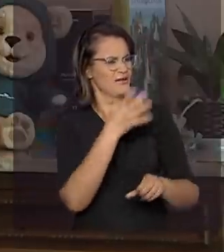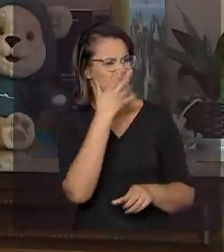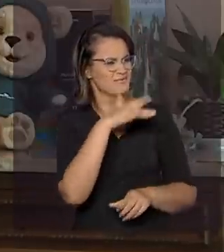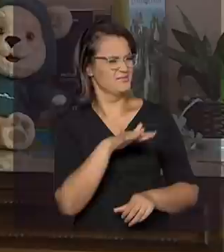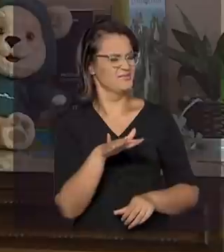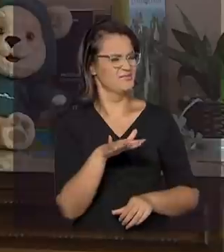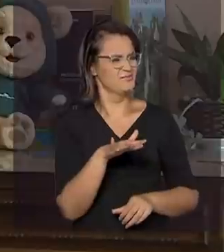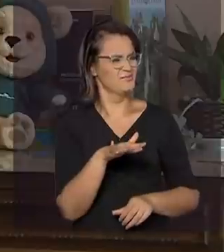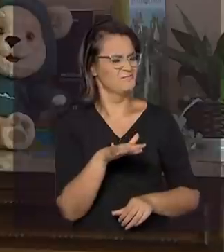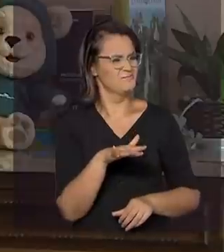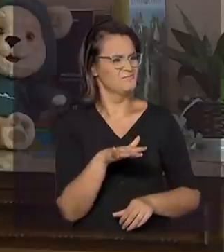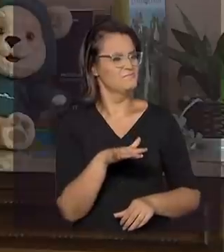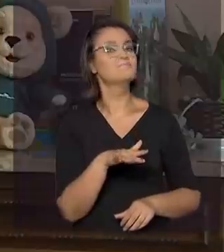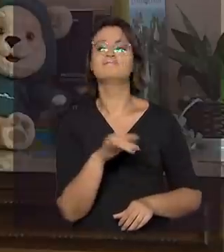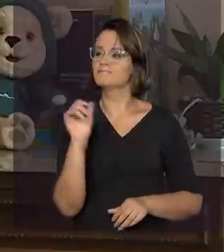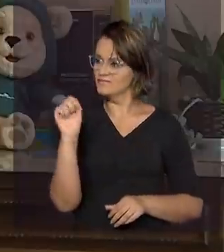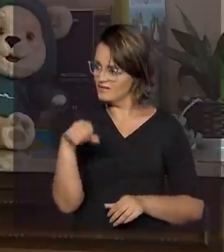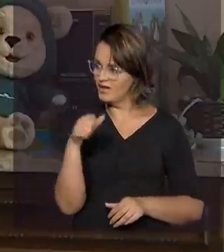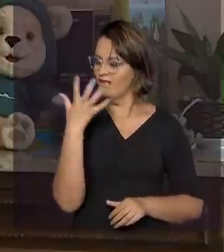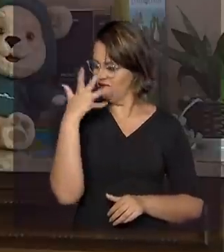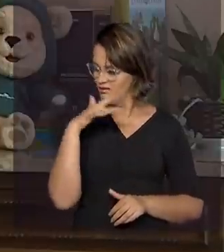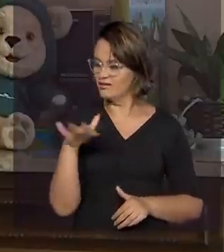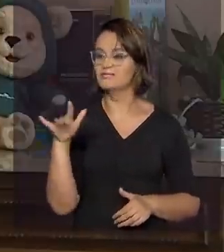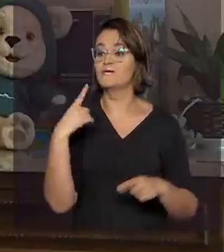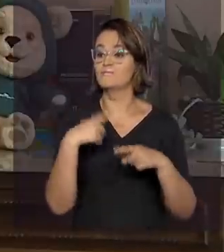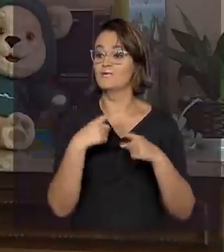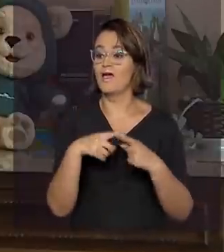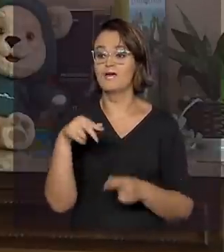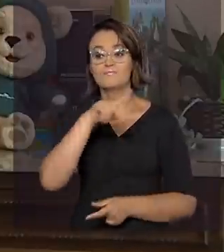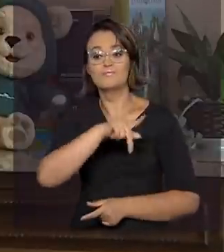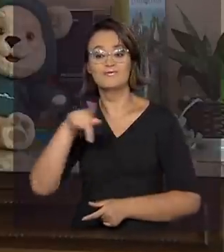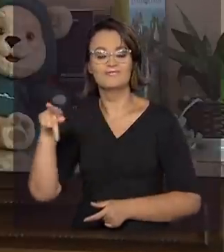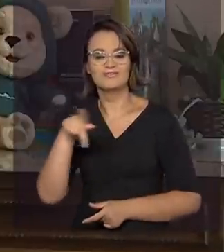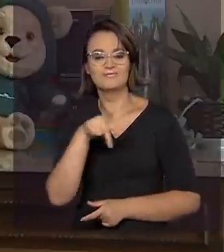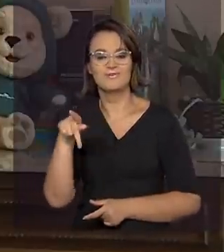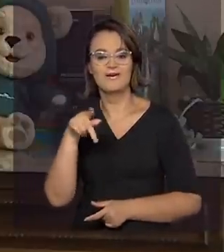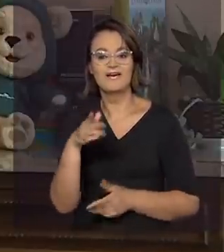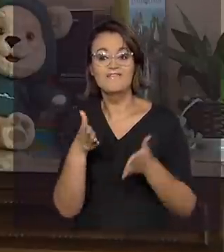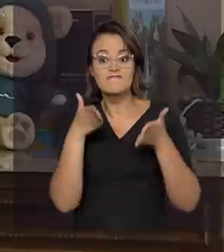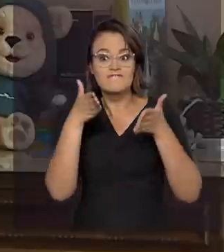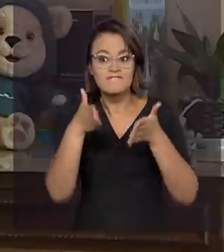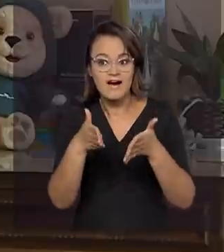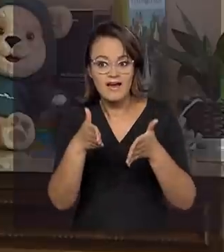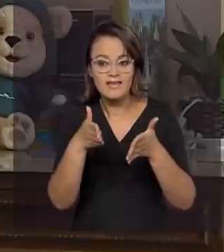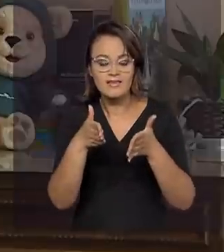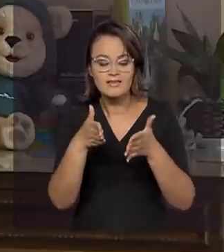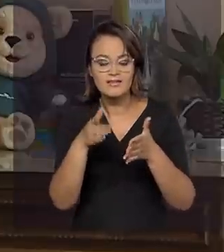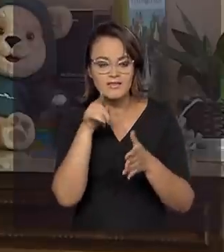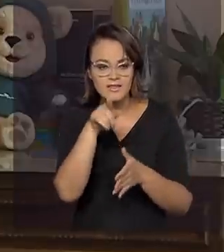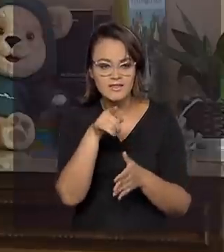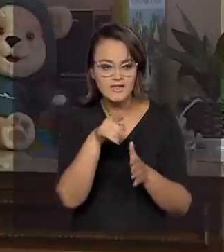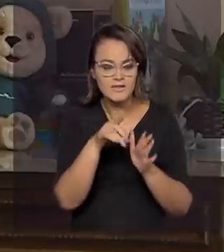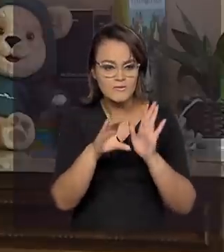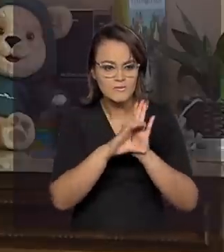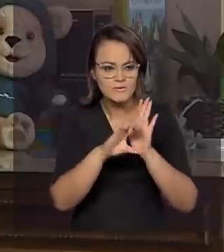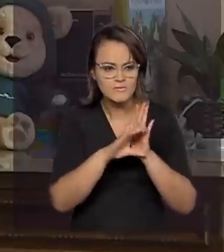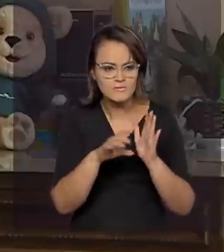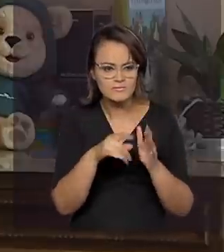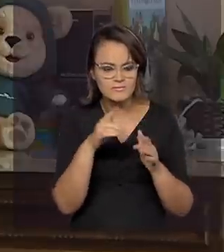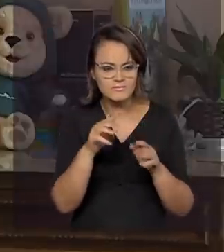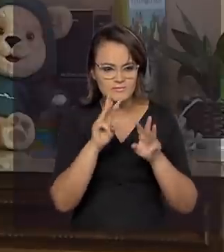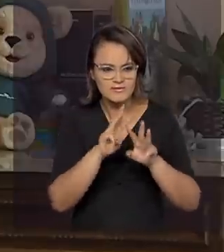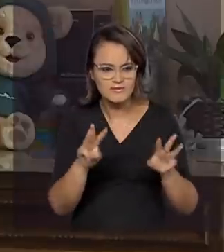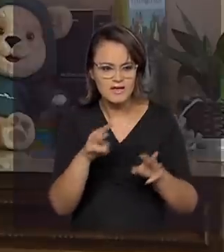Infantil, sim, por quê? Os professores estão acessando os conteúdos do Conta para mim neste período de isolamento social.